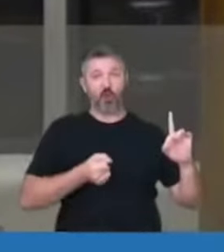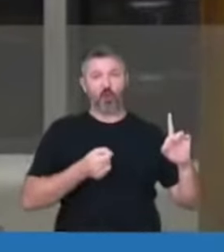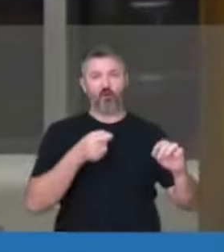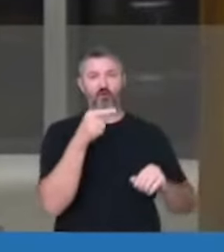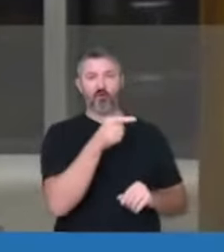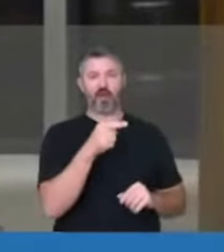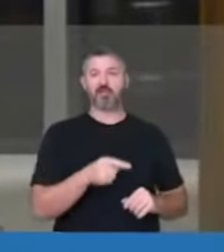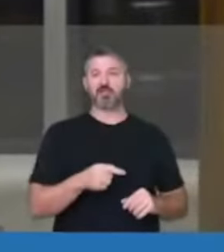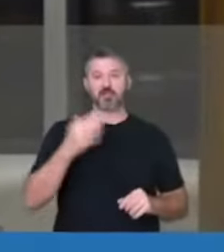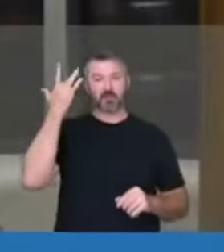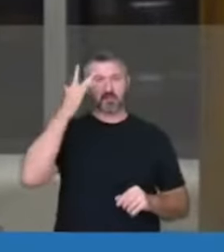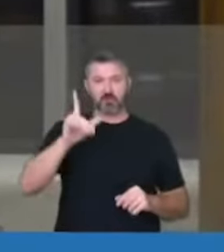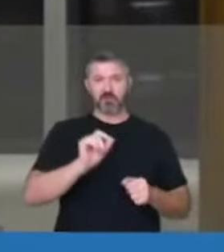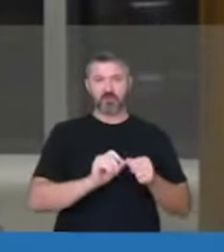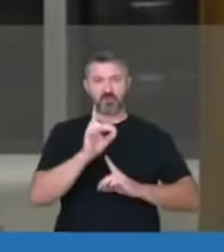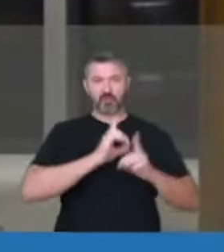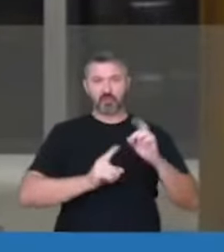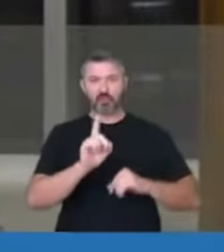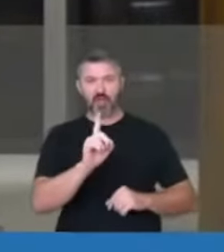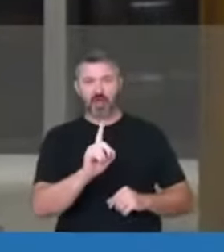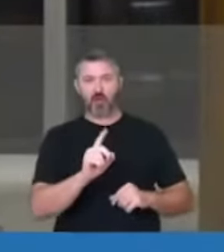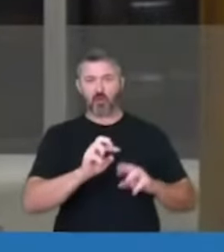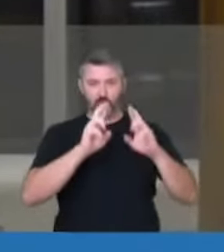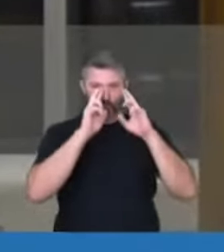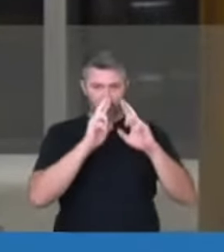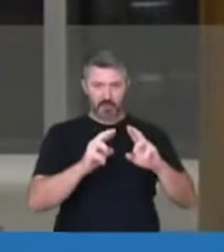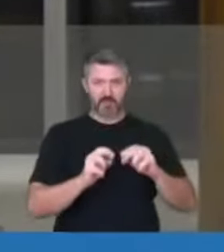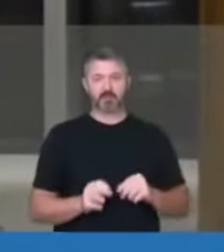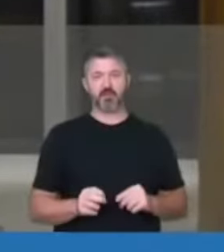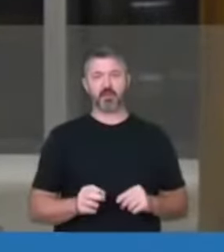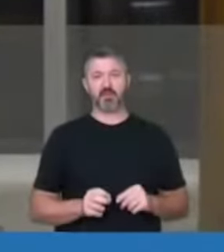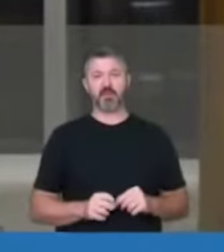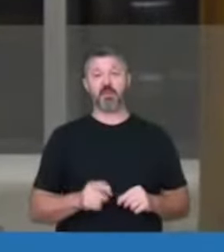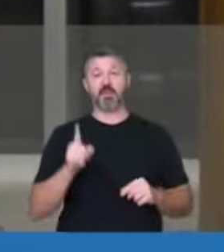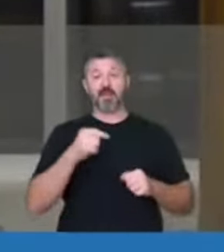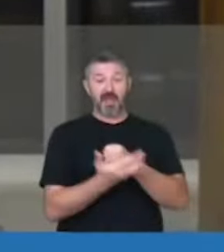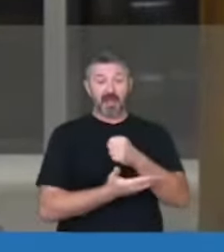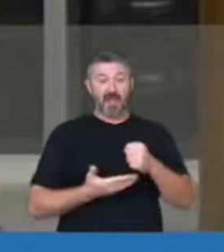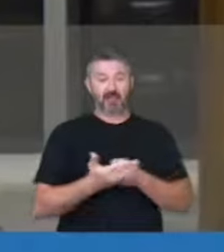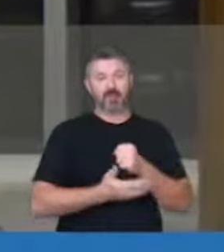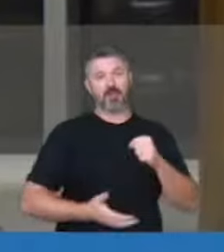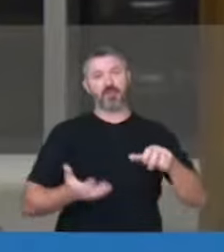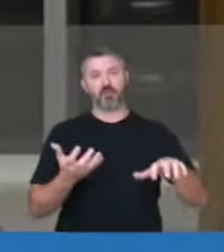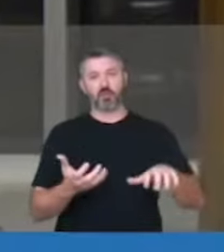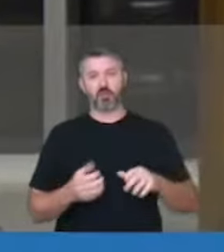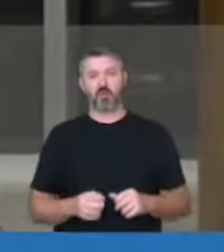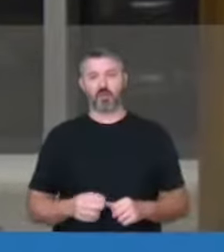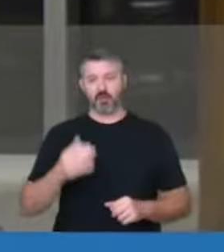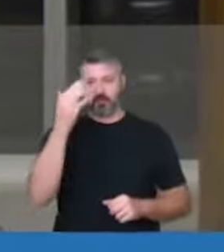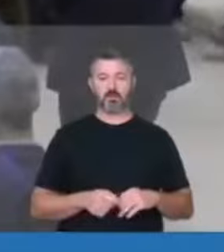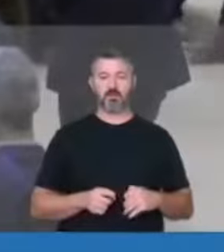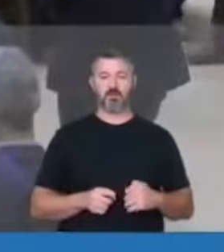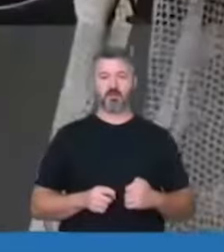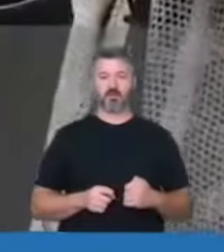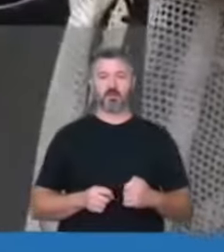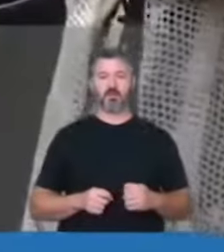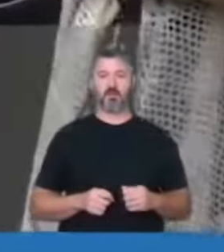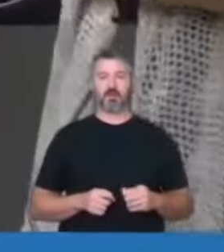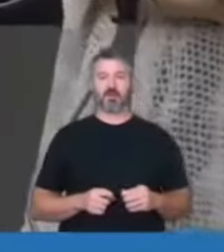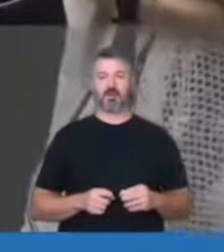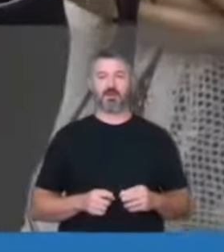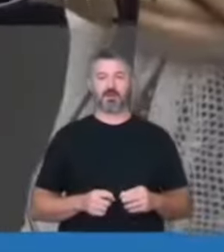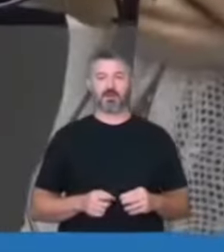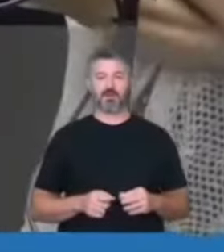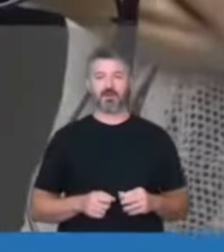e que não sabe fazer o diálogo respeitoso como a essência do parlamento brasileiro. Obrigada, presidente. Artigo